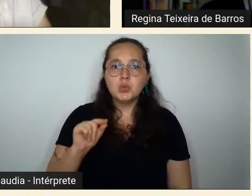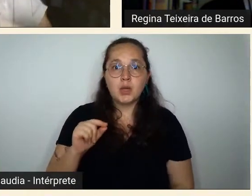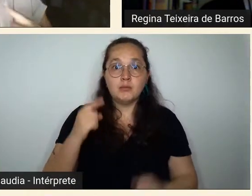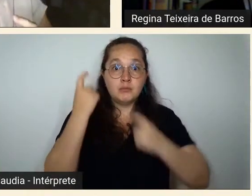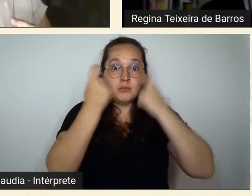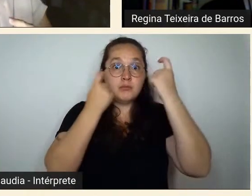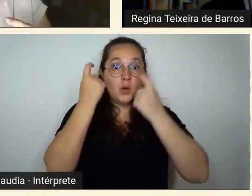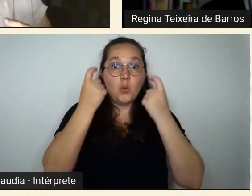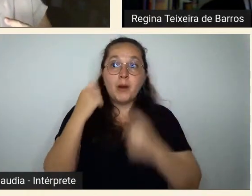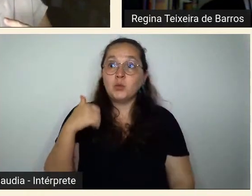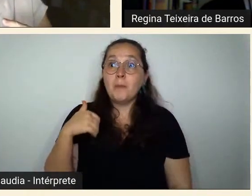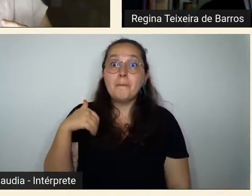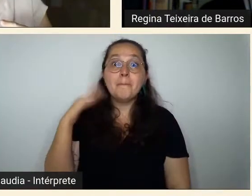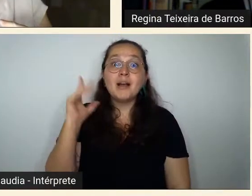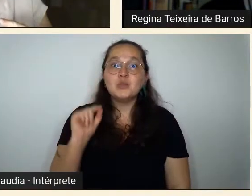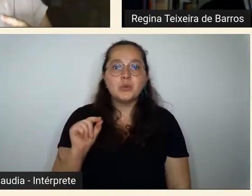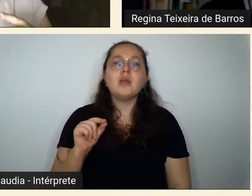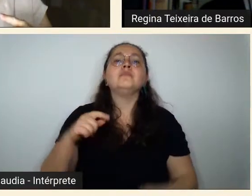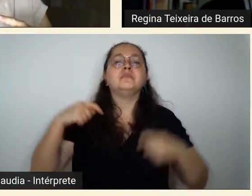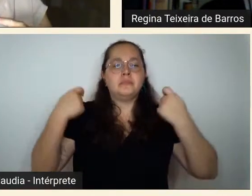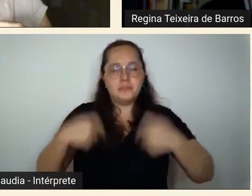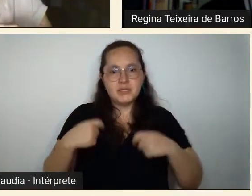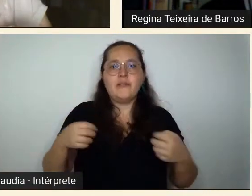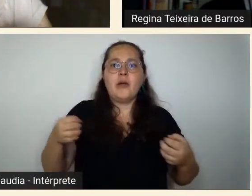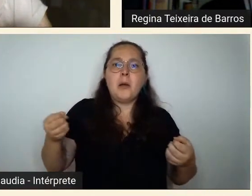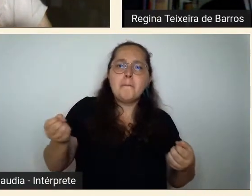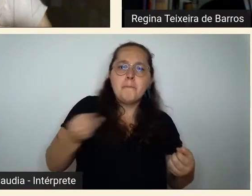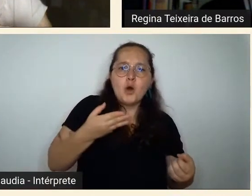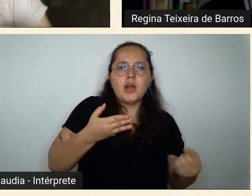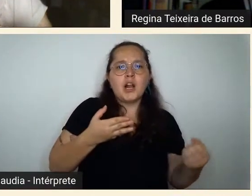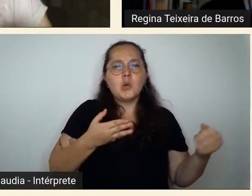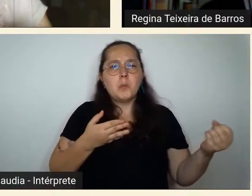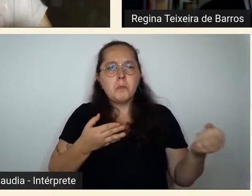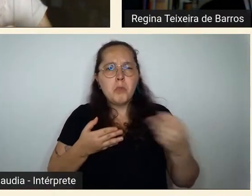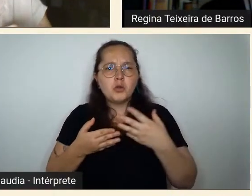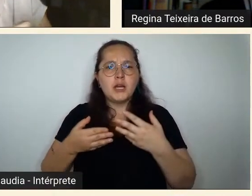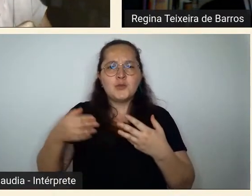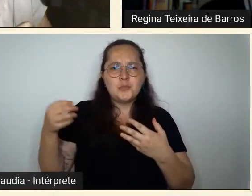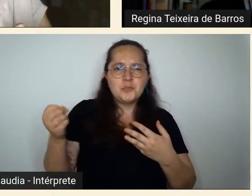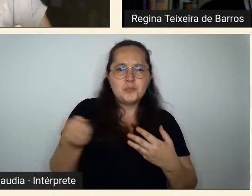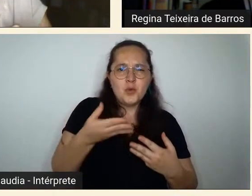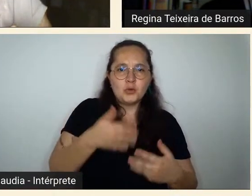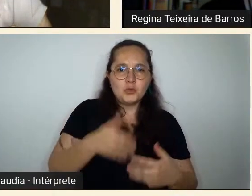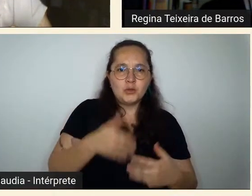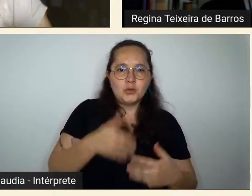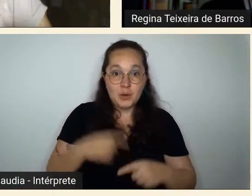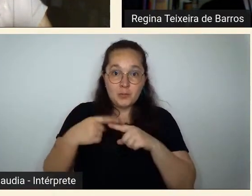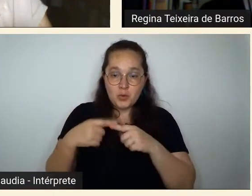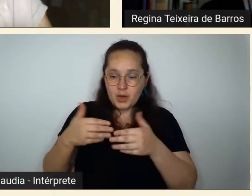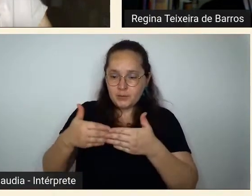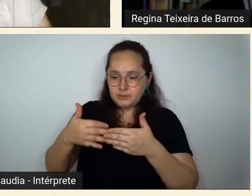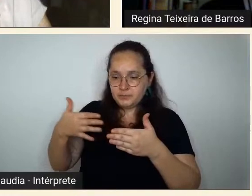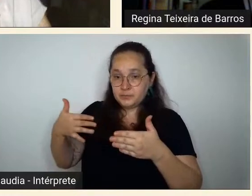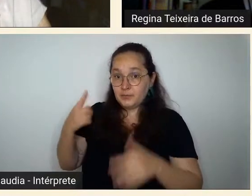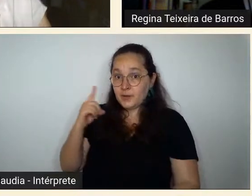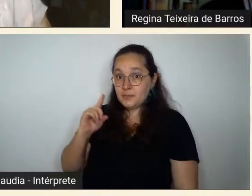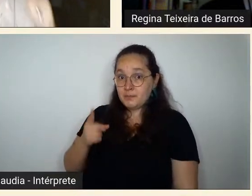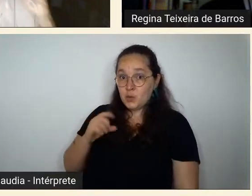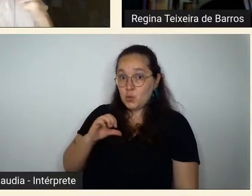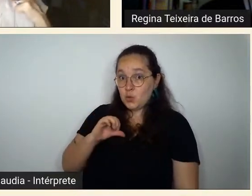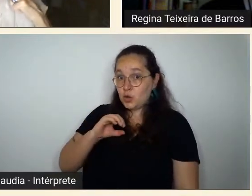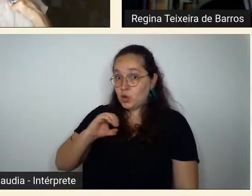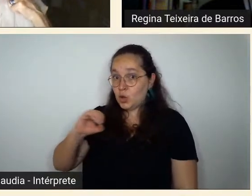modernidade porque tudo que nós tínhamos vivenciado até 1900 parecia muito